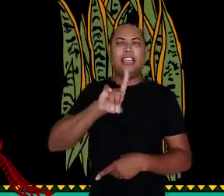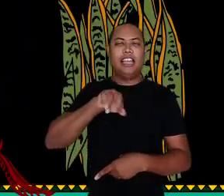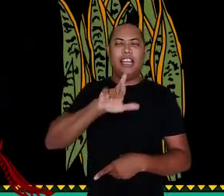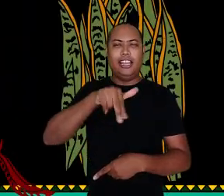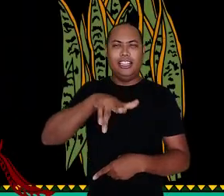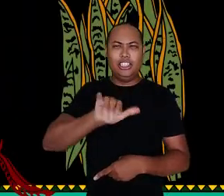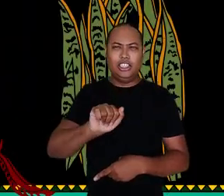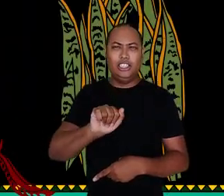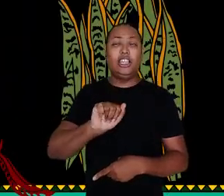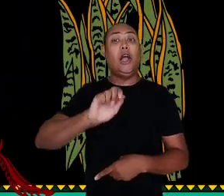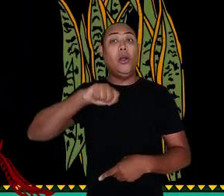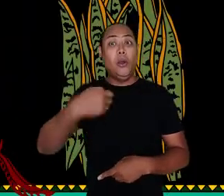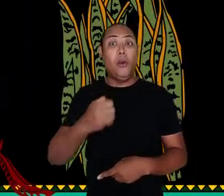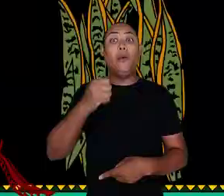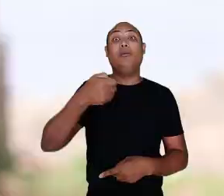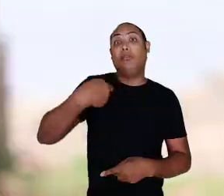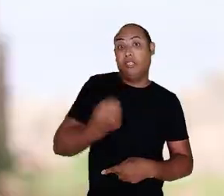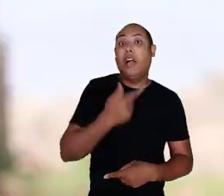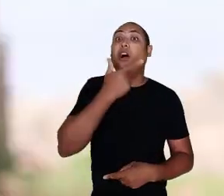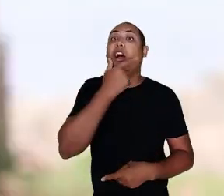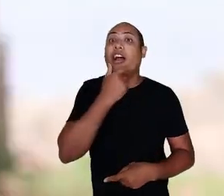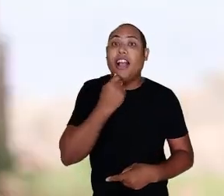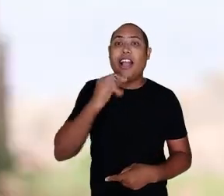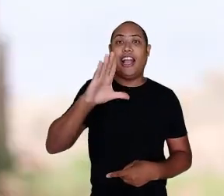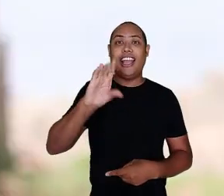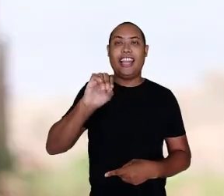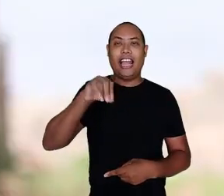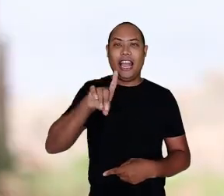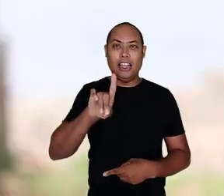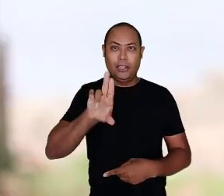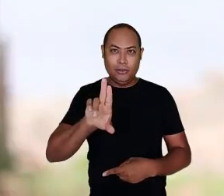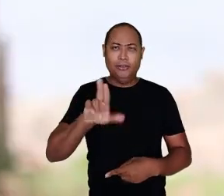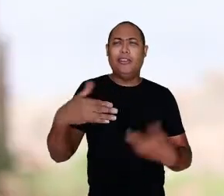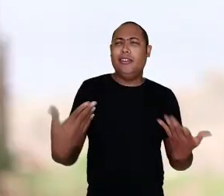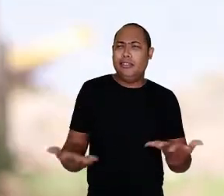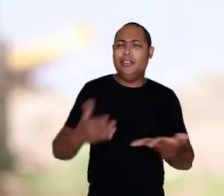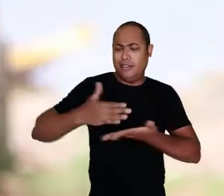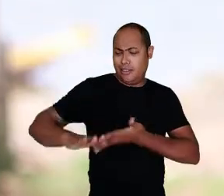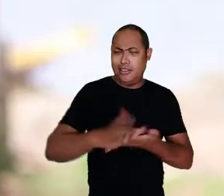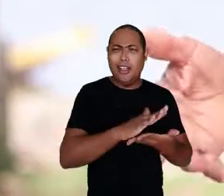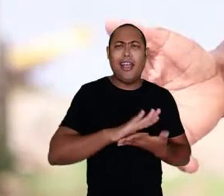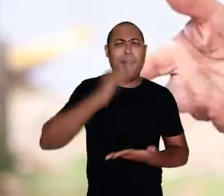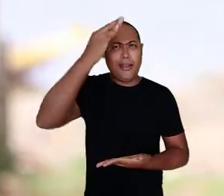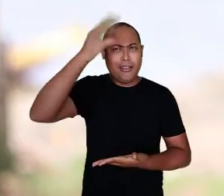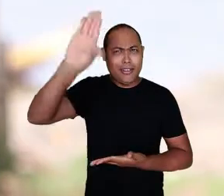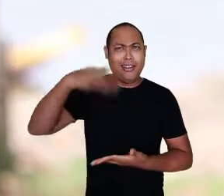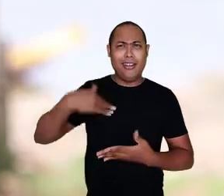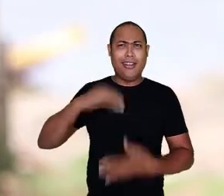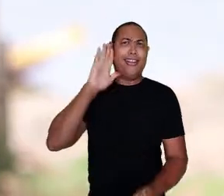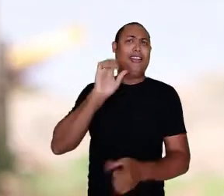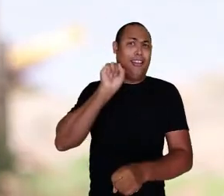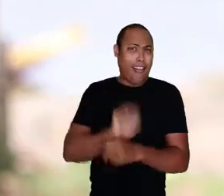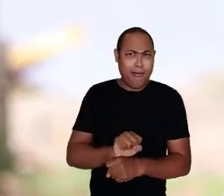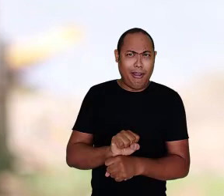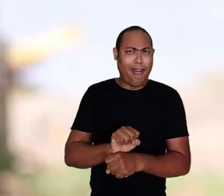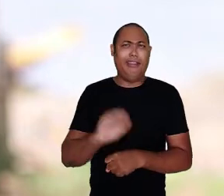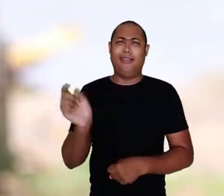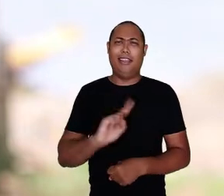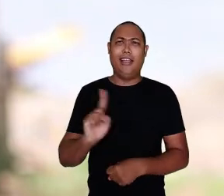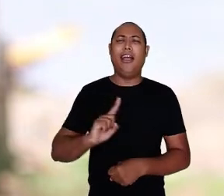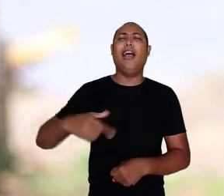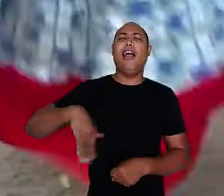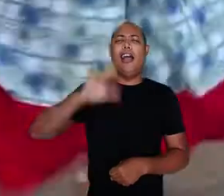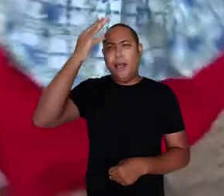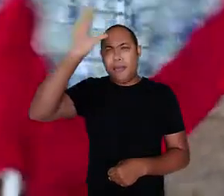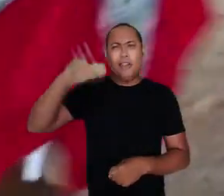Essa é Ricardina Pereira da Silva Ou Dona Cadu, como é mais conhecida Meu filho, o samba é cultura Nós não podemos deixar